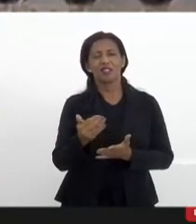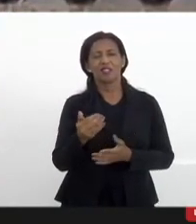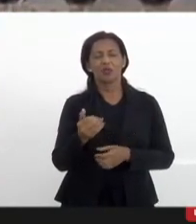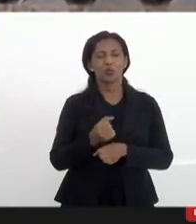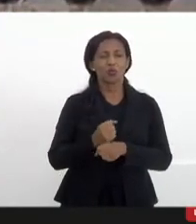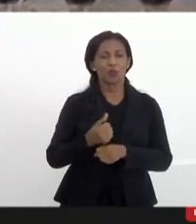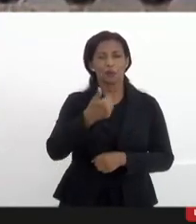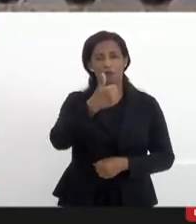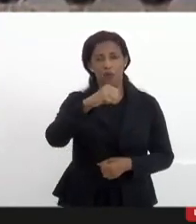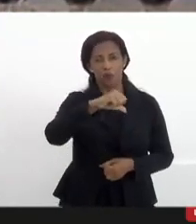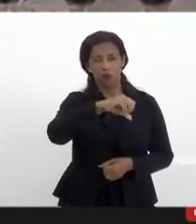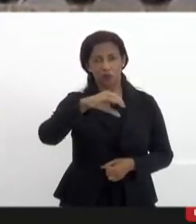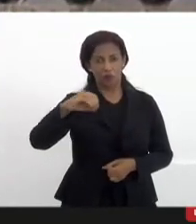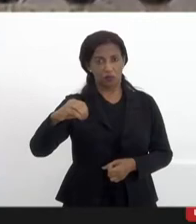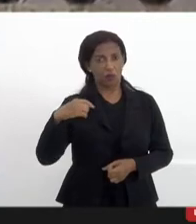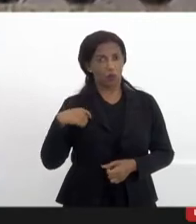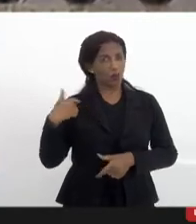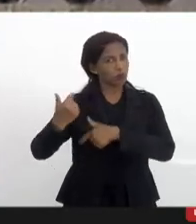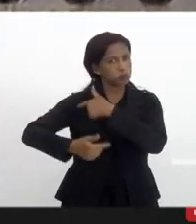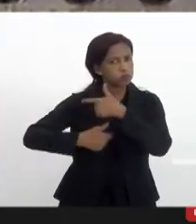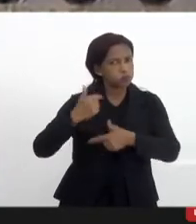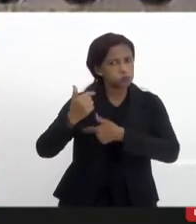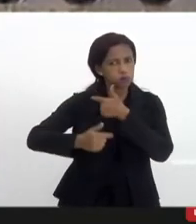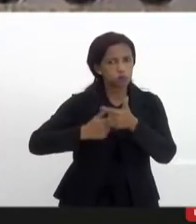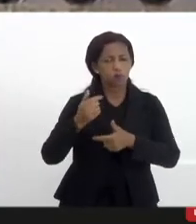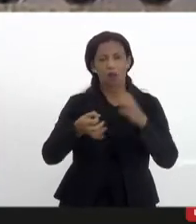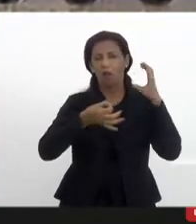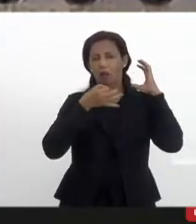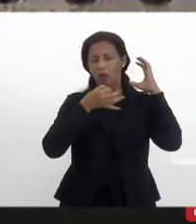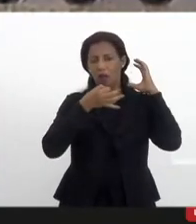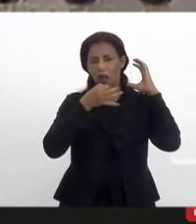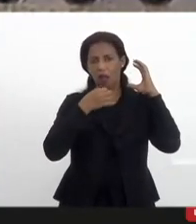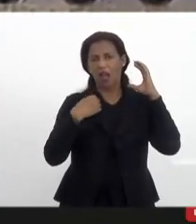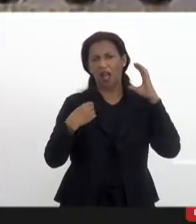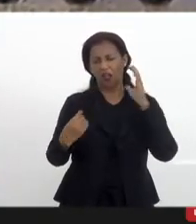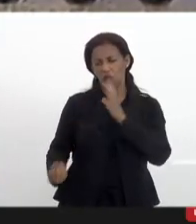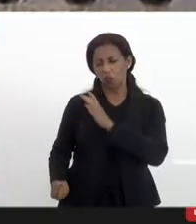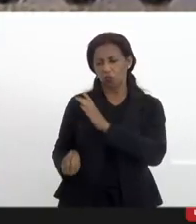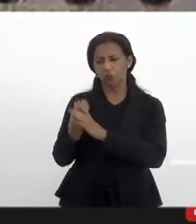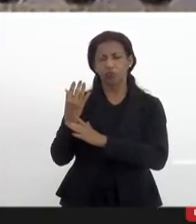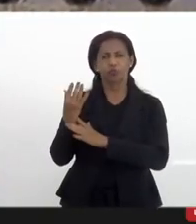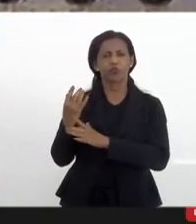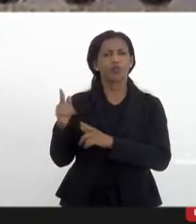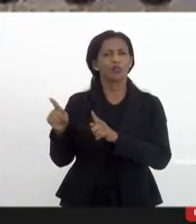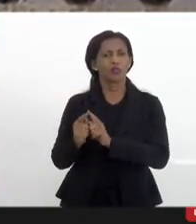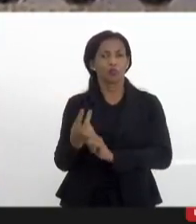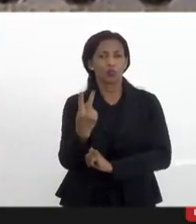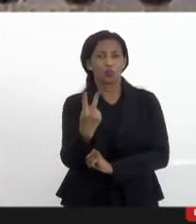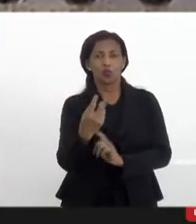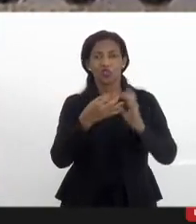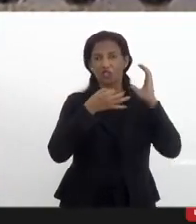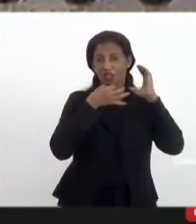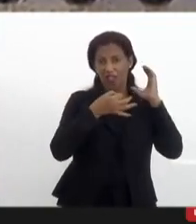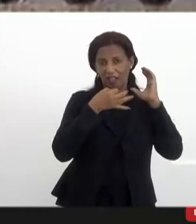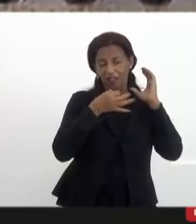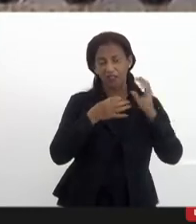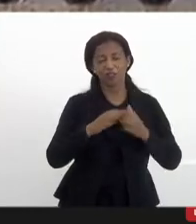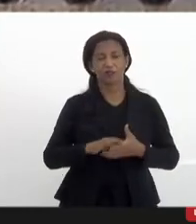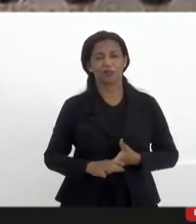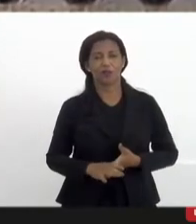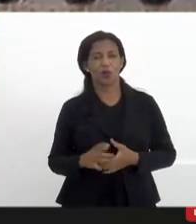nós militamos no movimento de rádio comunitária sou fundadora de duas rádios comunitárias